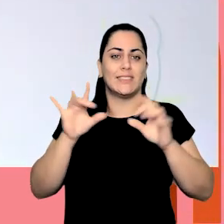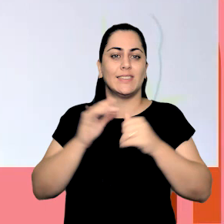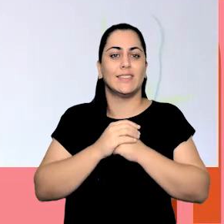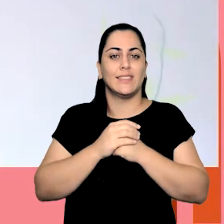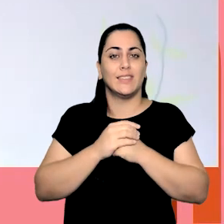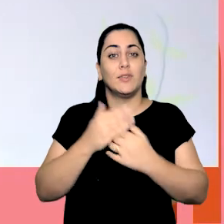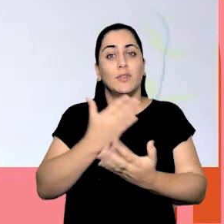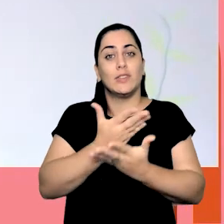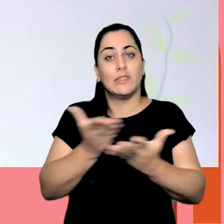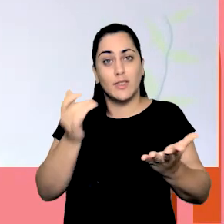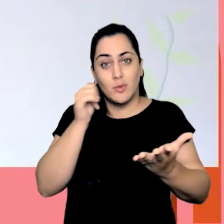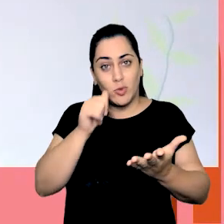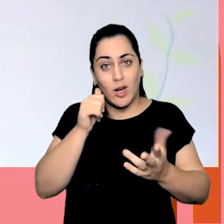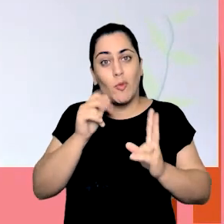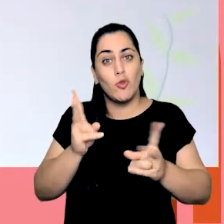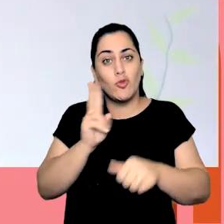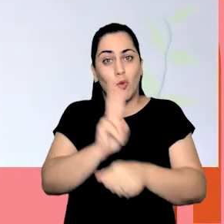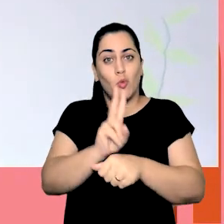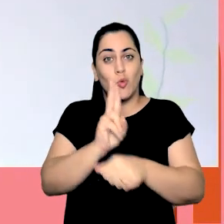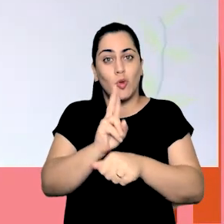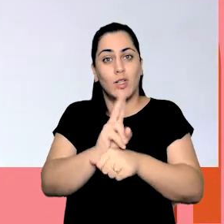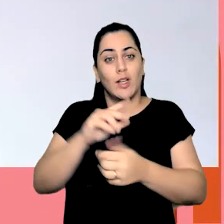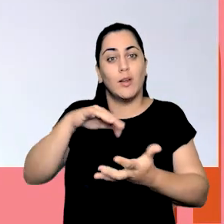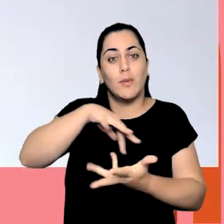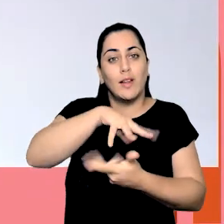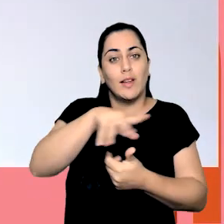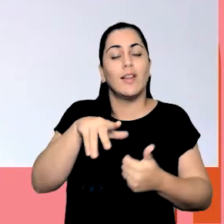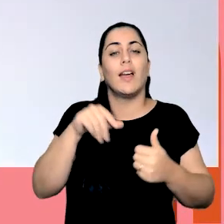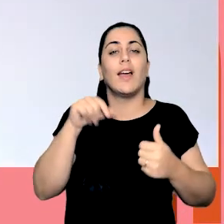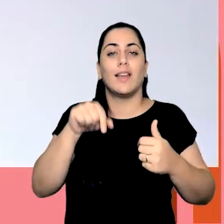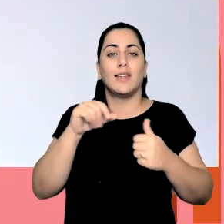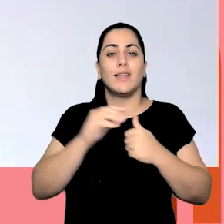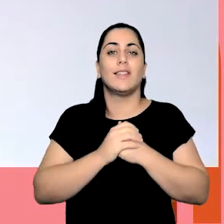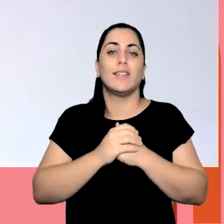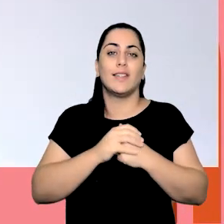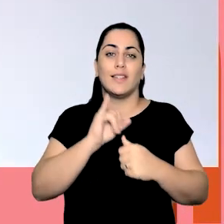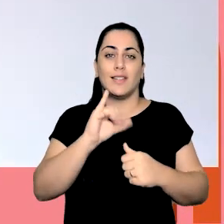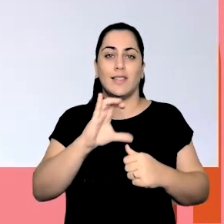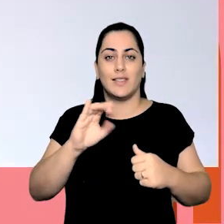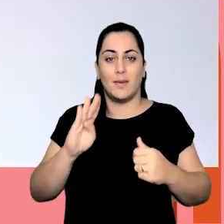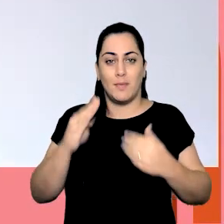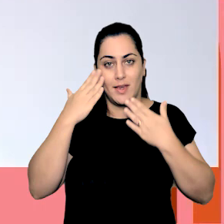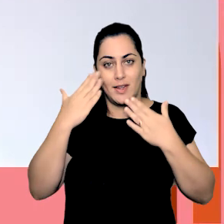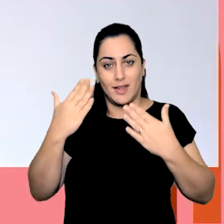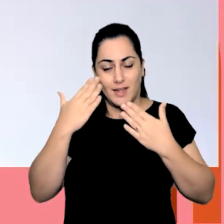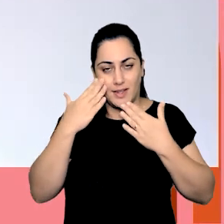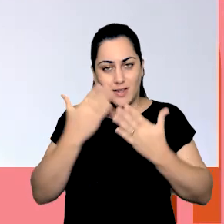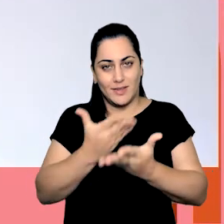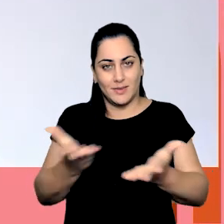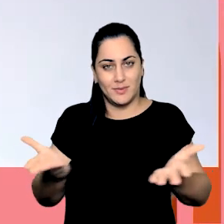Mulheres, vamos preservar o planeta. A CSEC e CB agradecem. Obrigada.